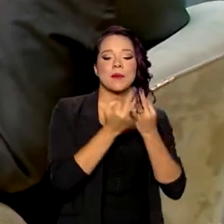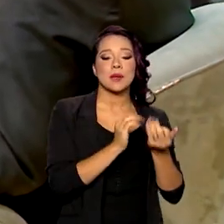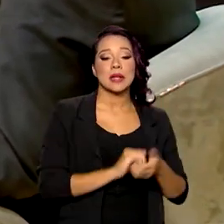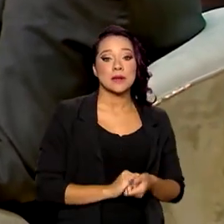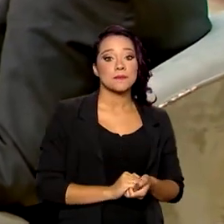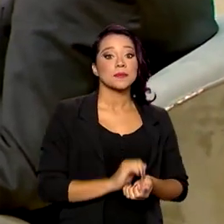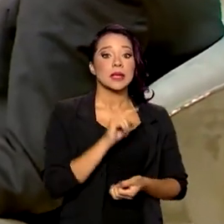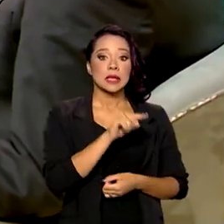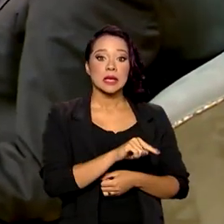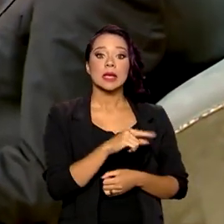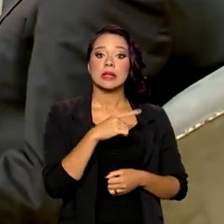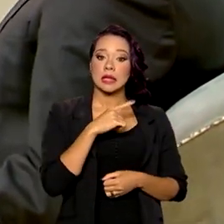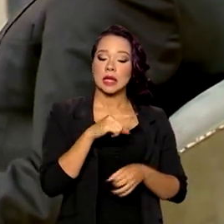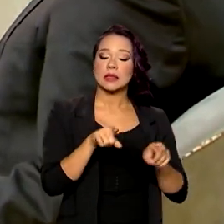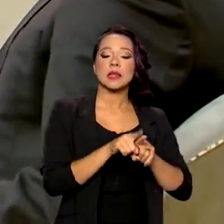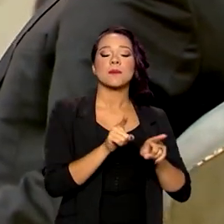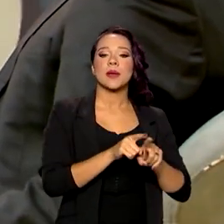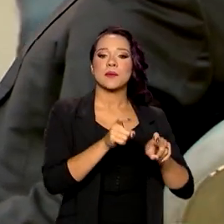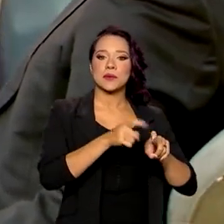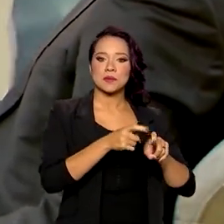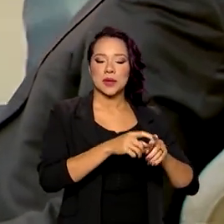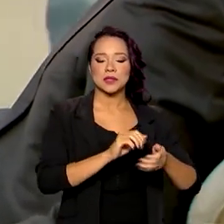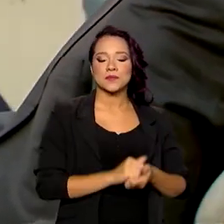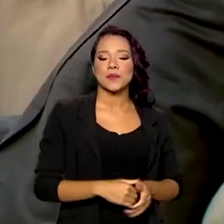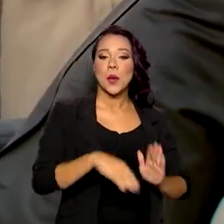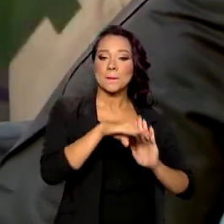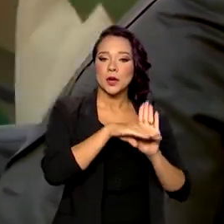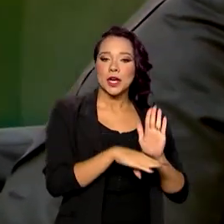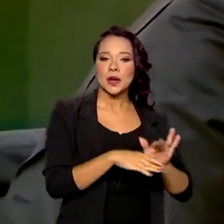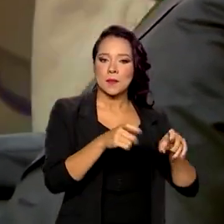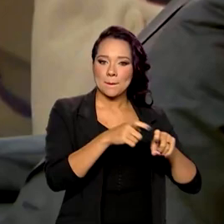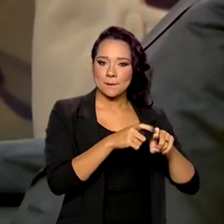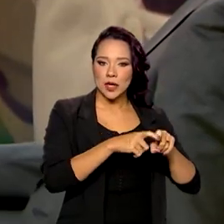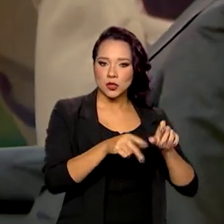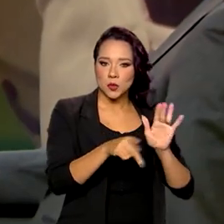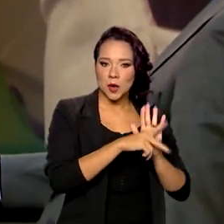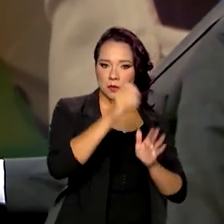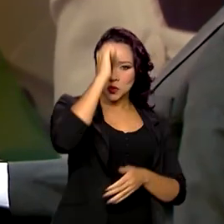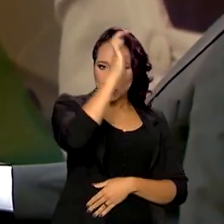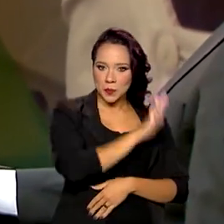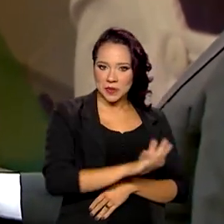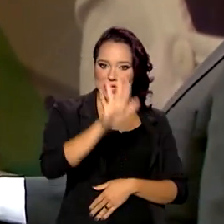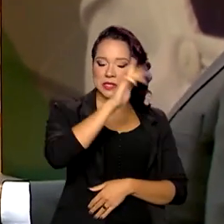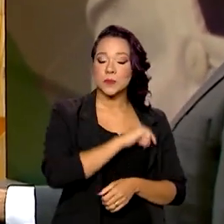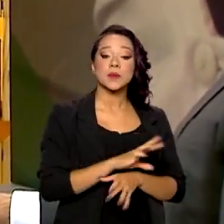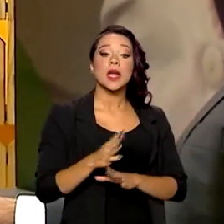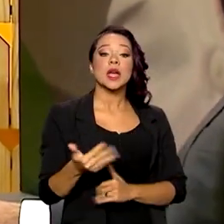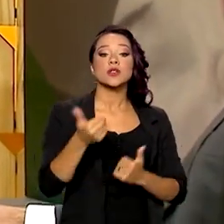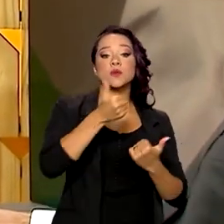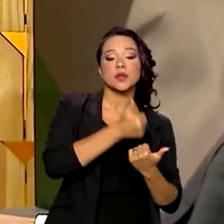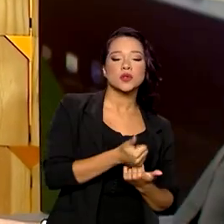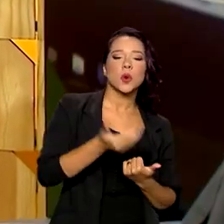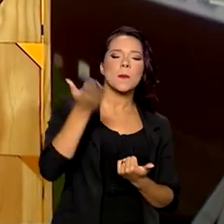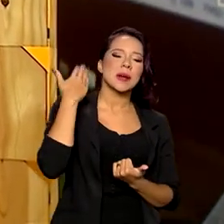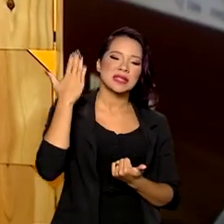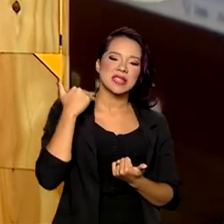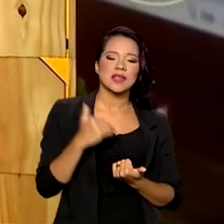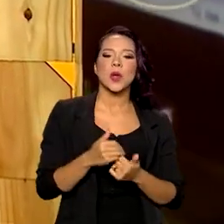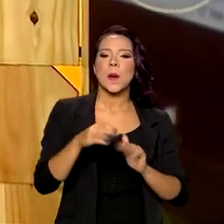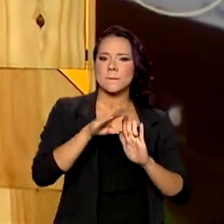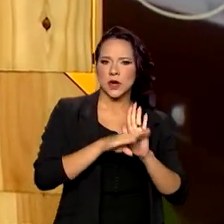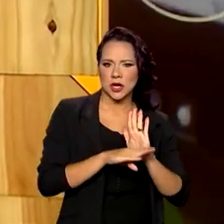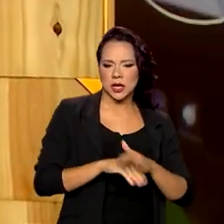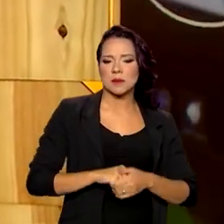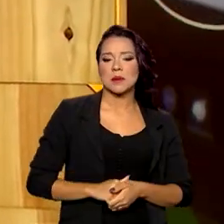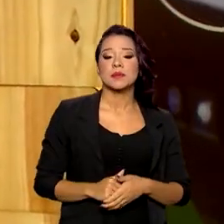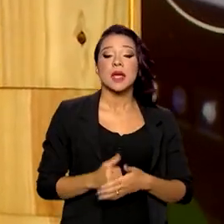nas quais se incluem os médicos. O programa Médicos pelo Brasil, ele substitui o programa anterior e